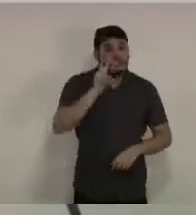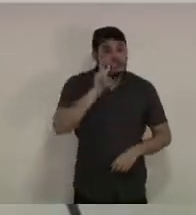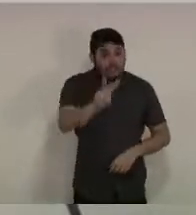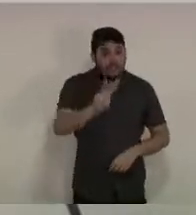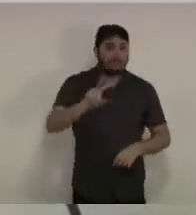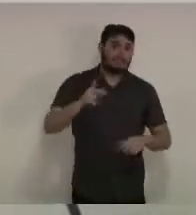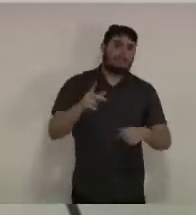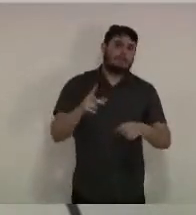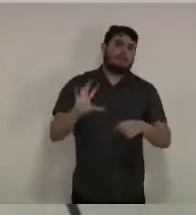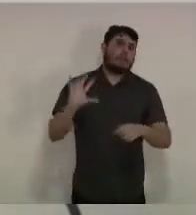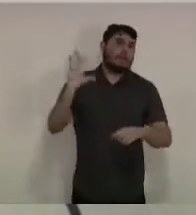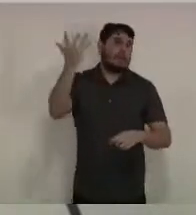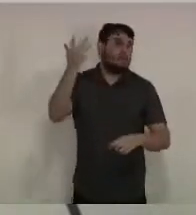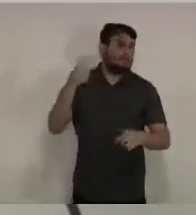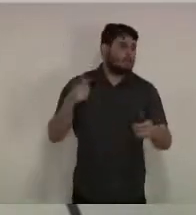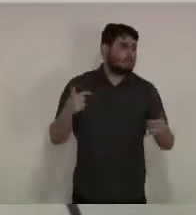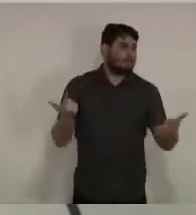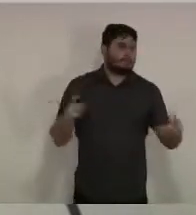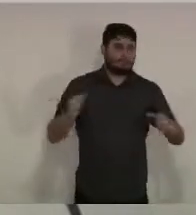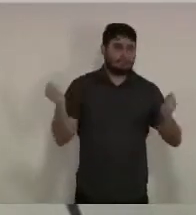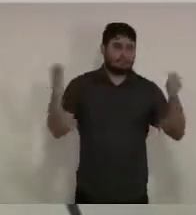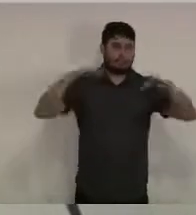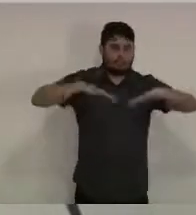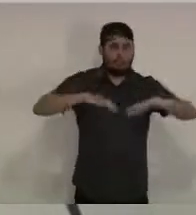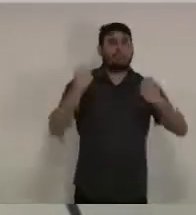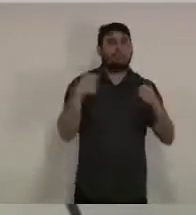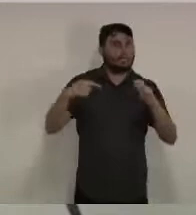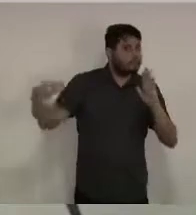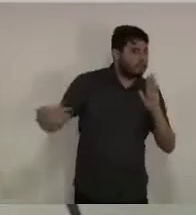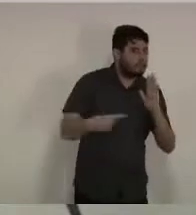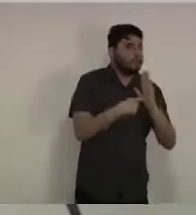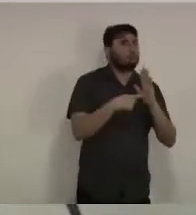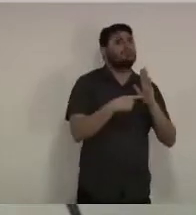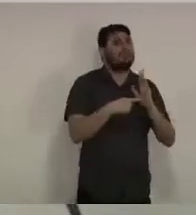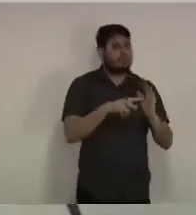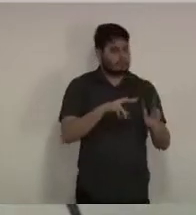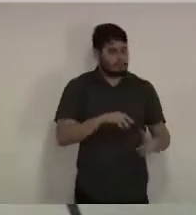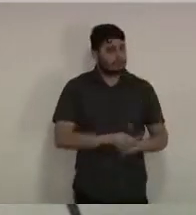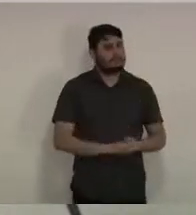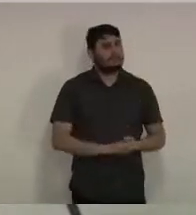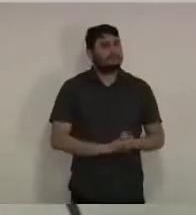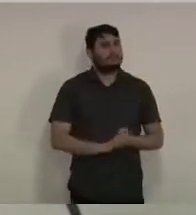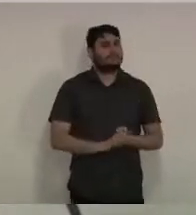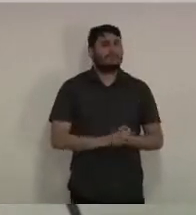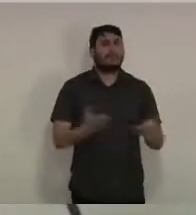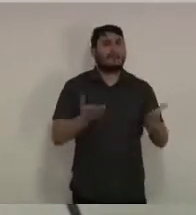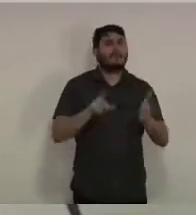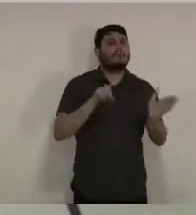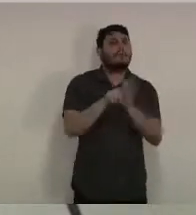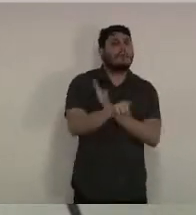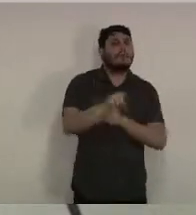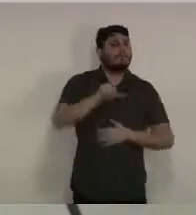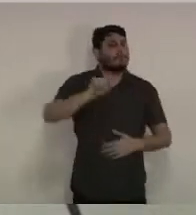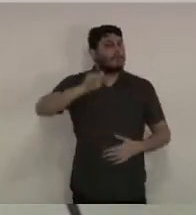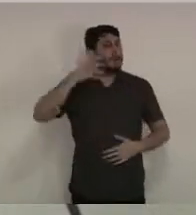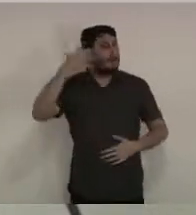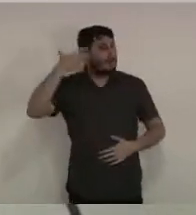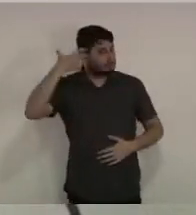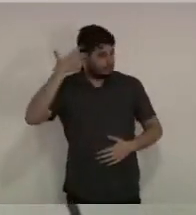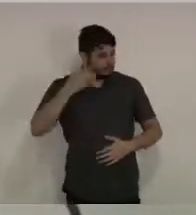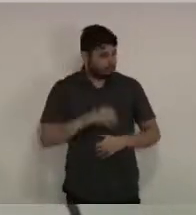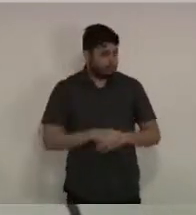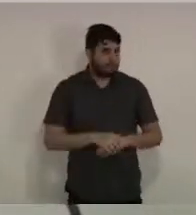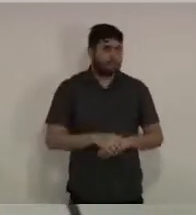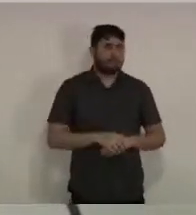casa e não se aglomerar blog do Alberto Alves e Rádio Metropolitana FM a quantidade de testes